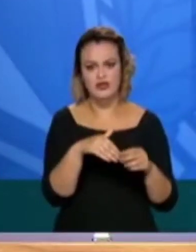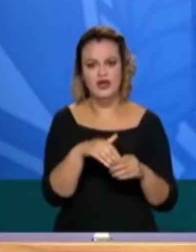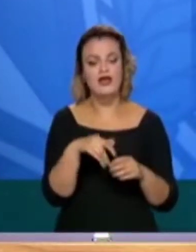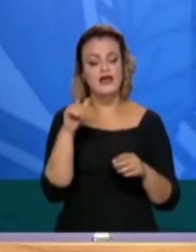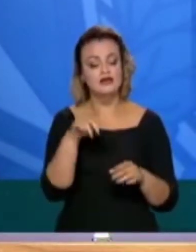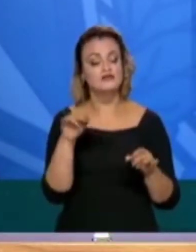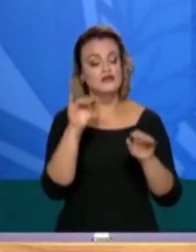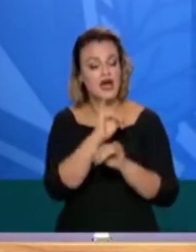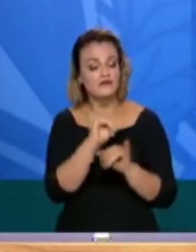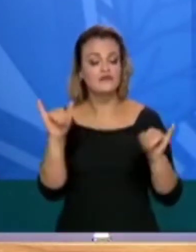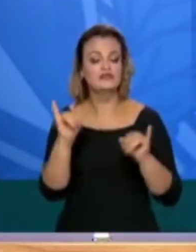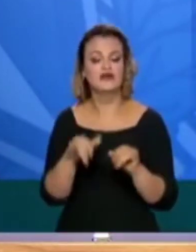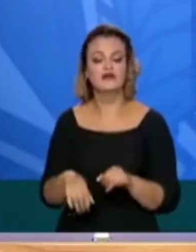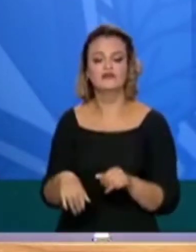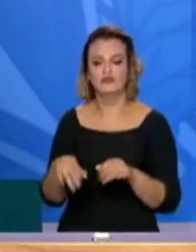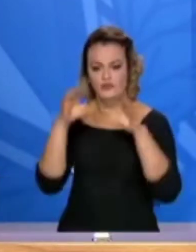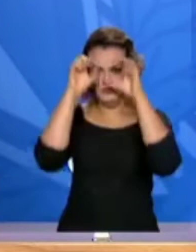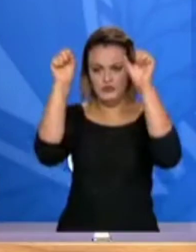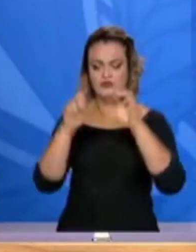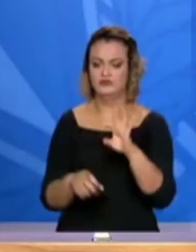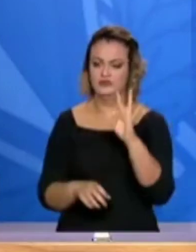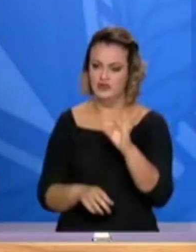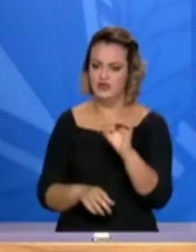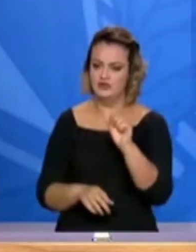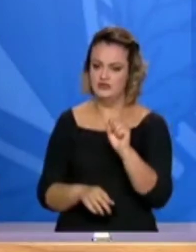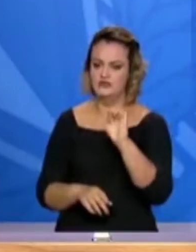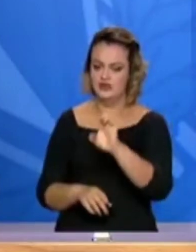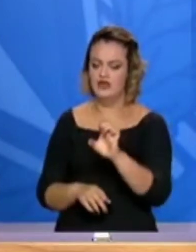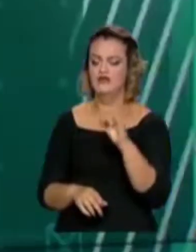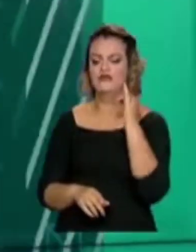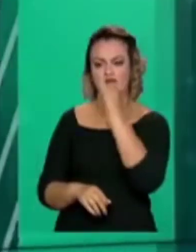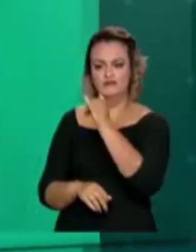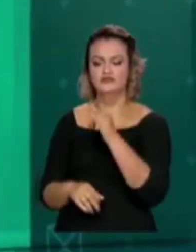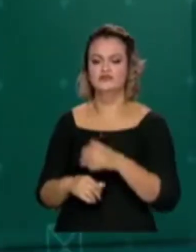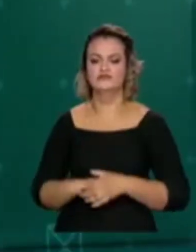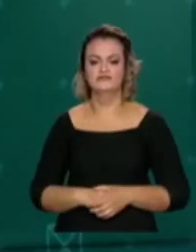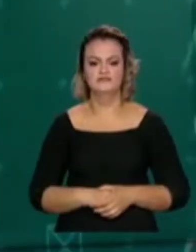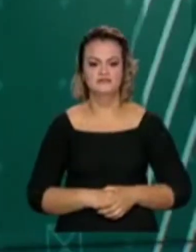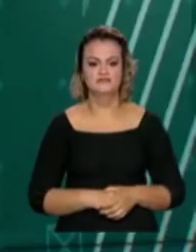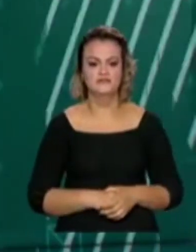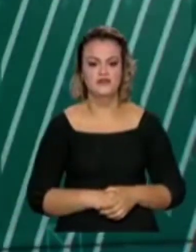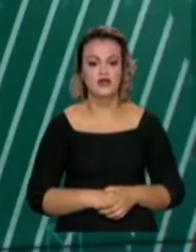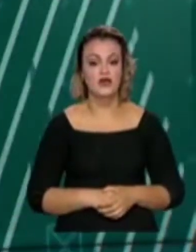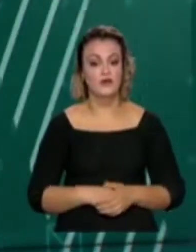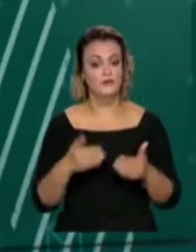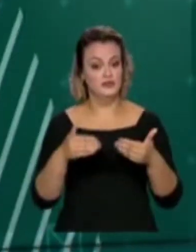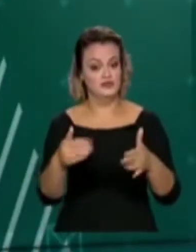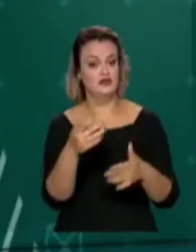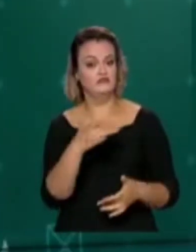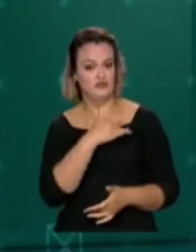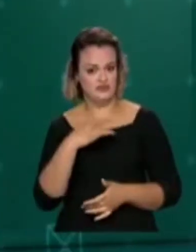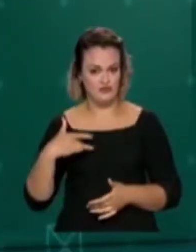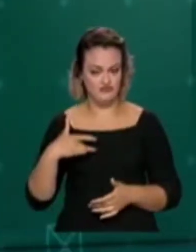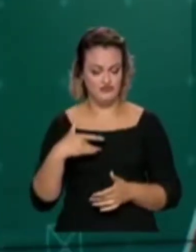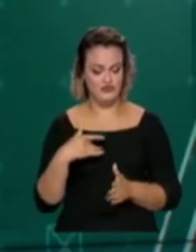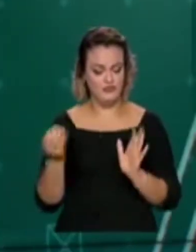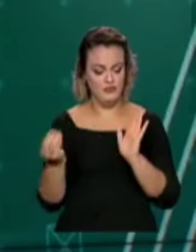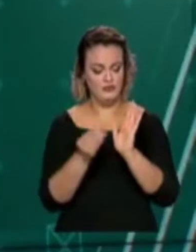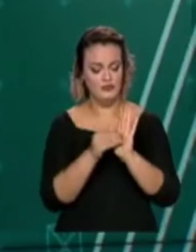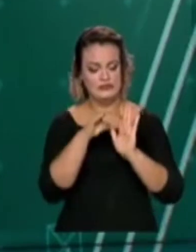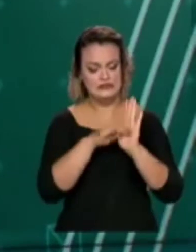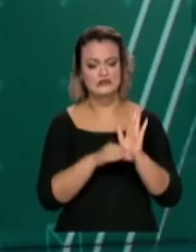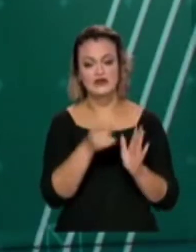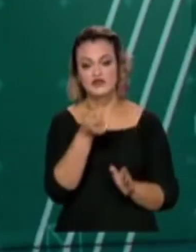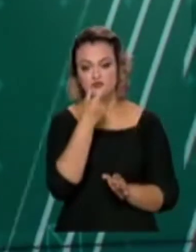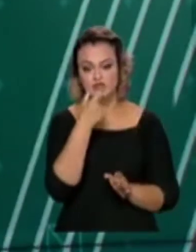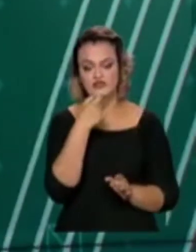comunicaram ao TSE e comunicaram ao presidente da República. O Ministério da Saúde incorporou a lista de